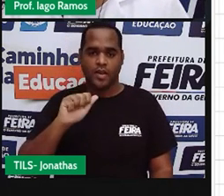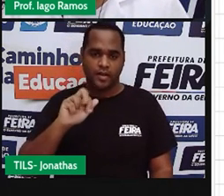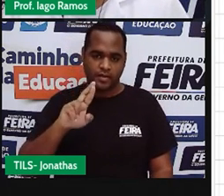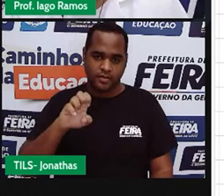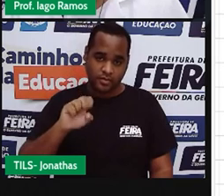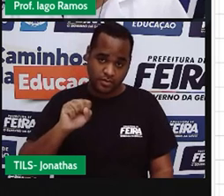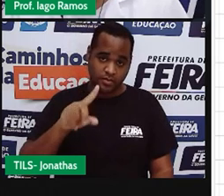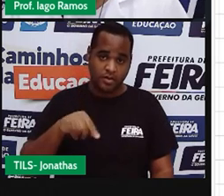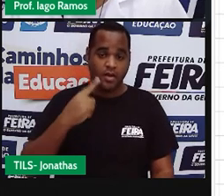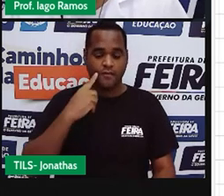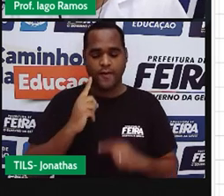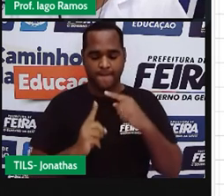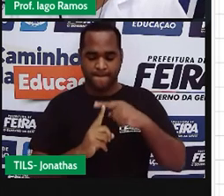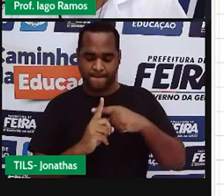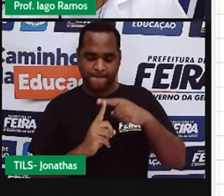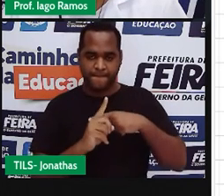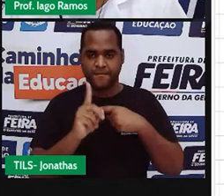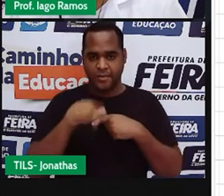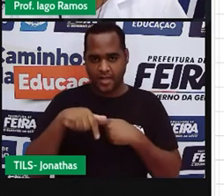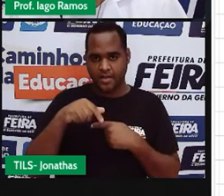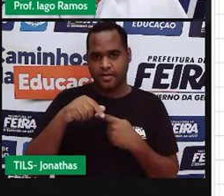cruzar o segmento de reta,